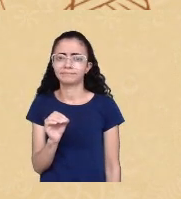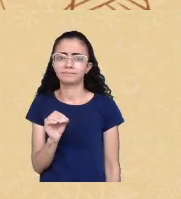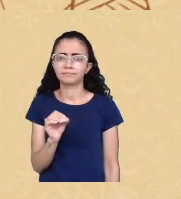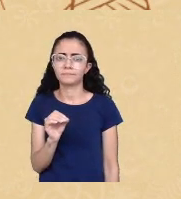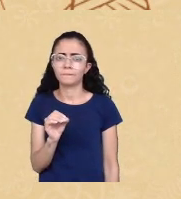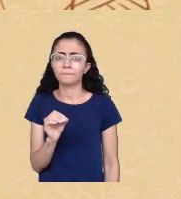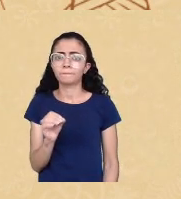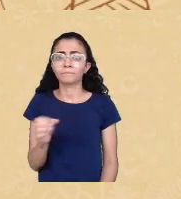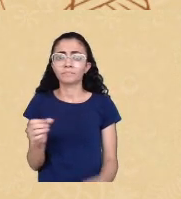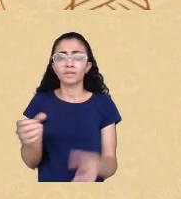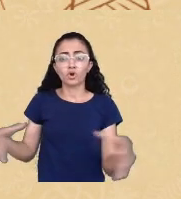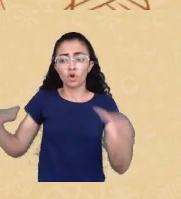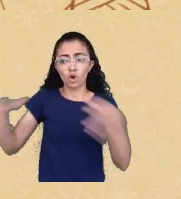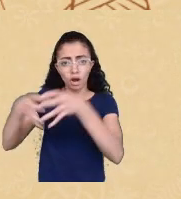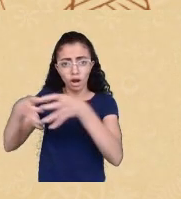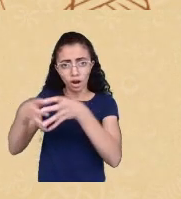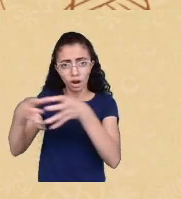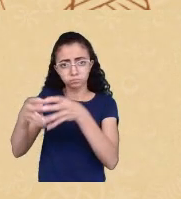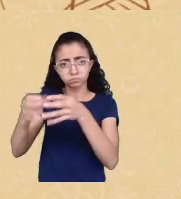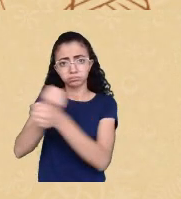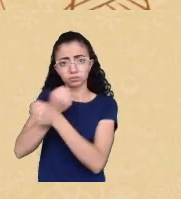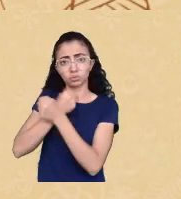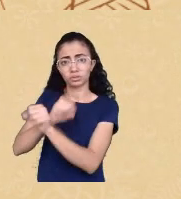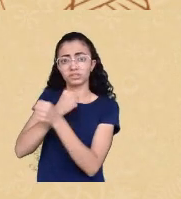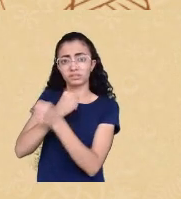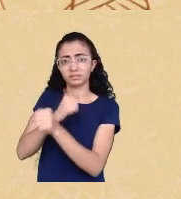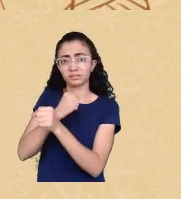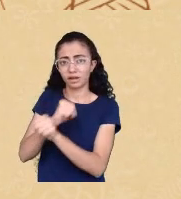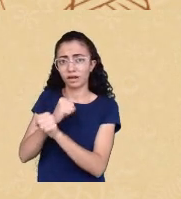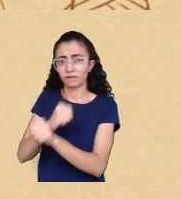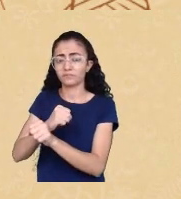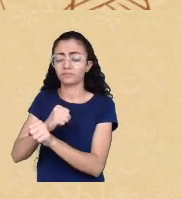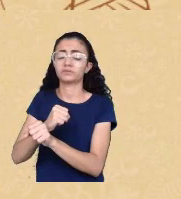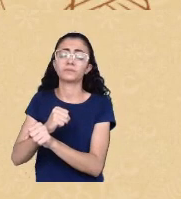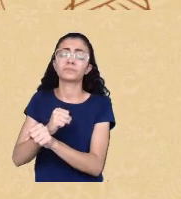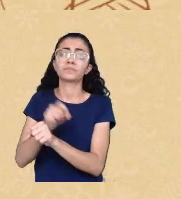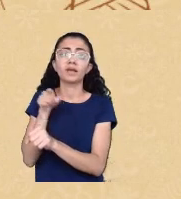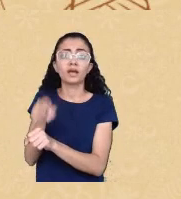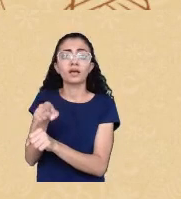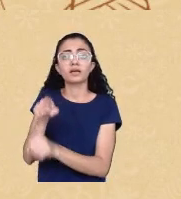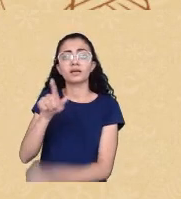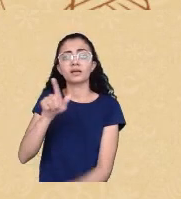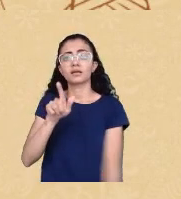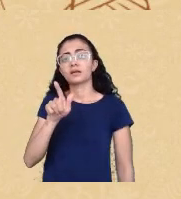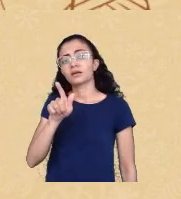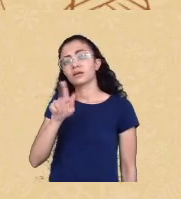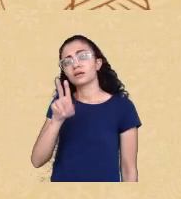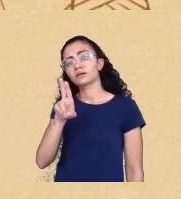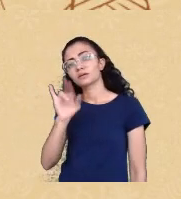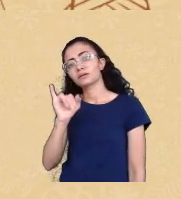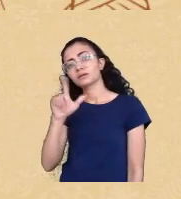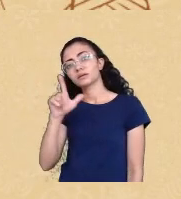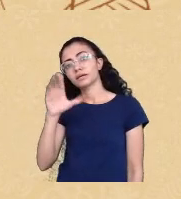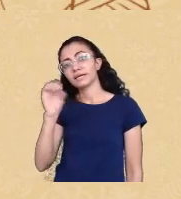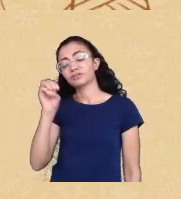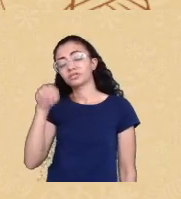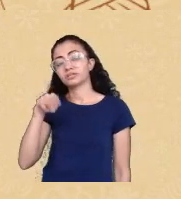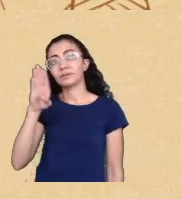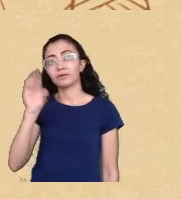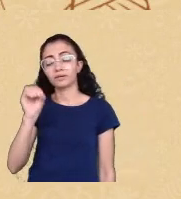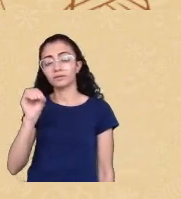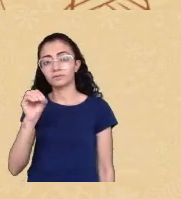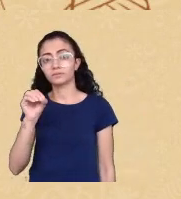palmares foi uma das sociedades mais complexas e de igualdades reais onde